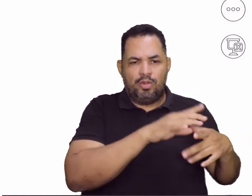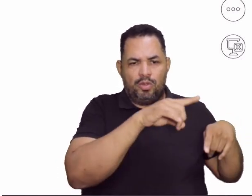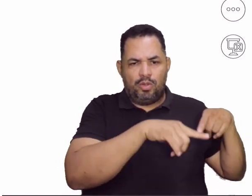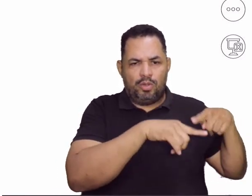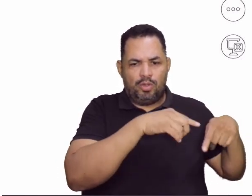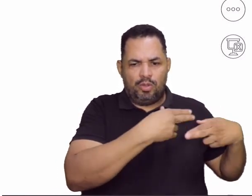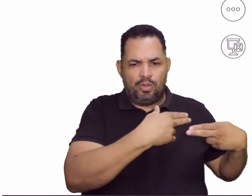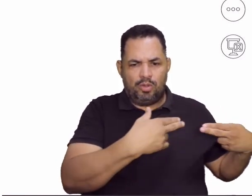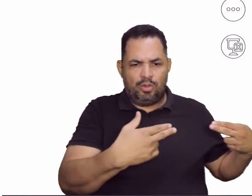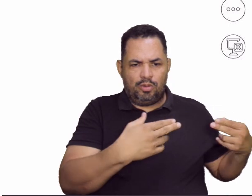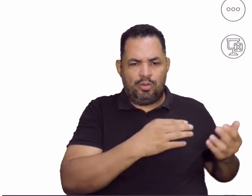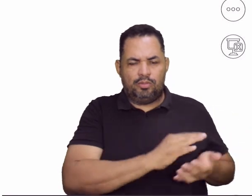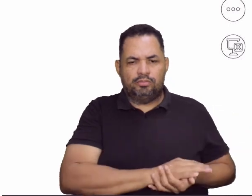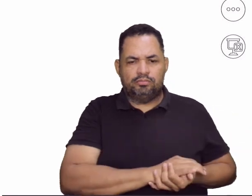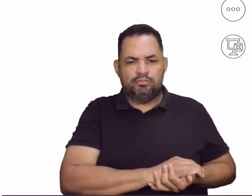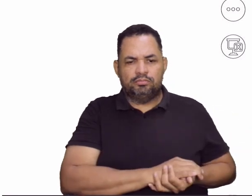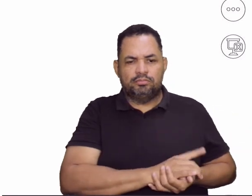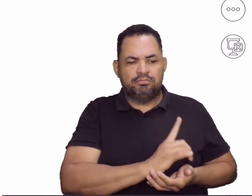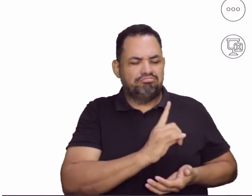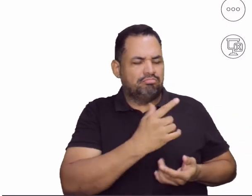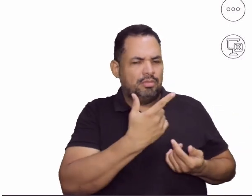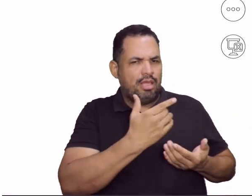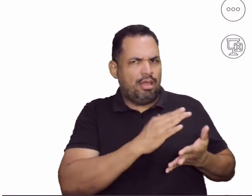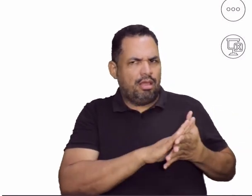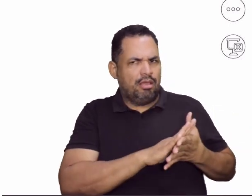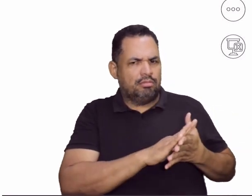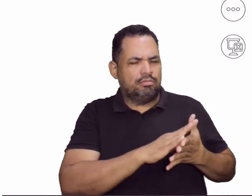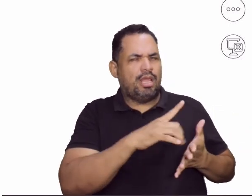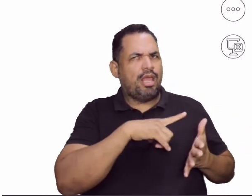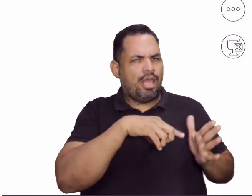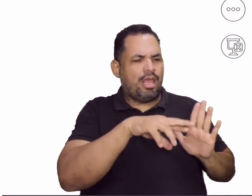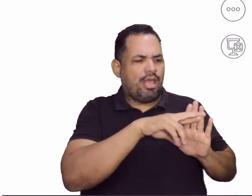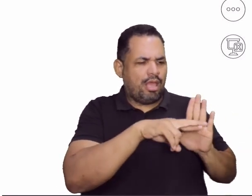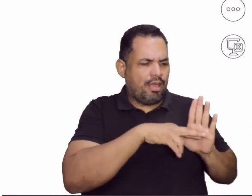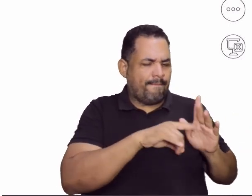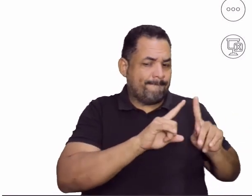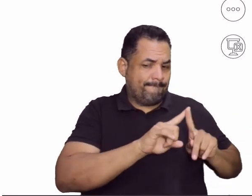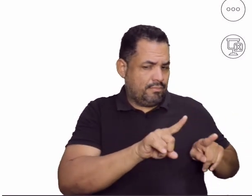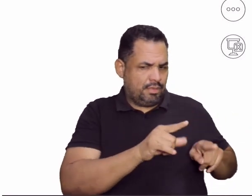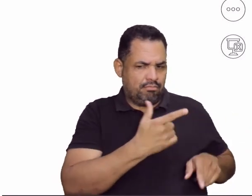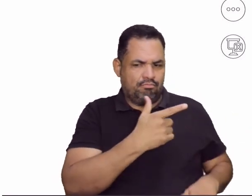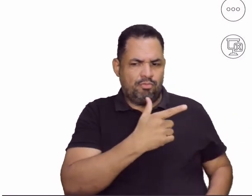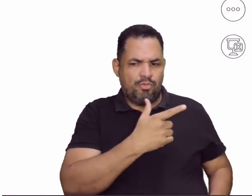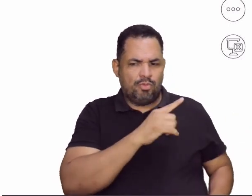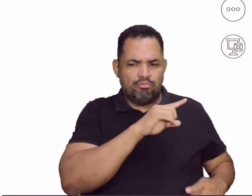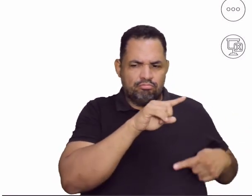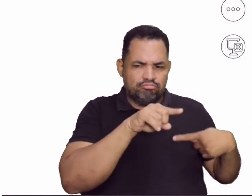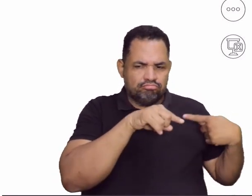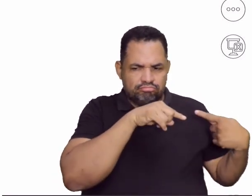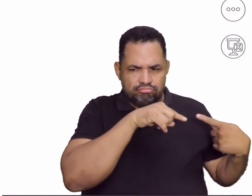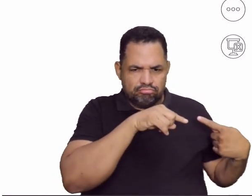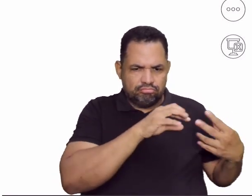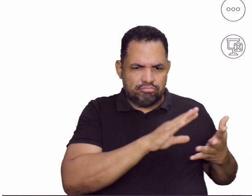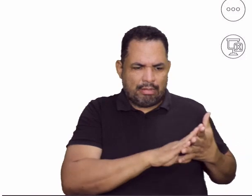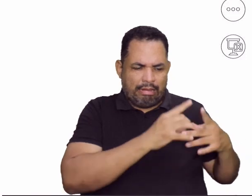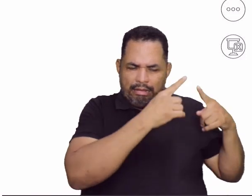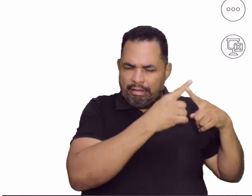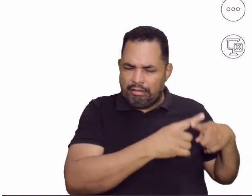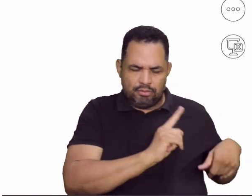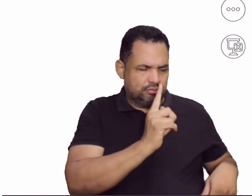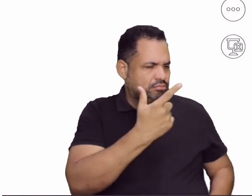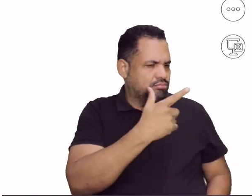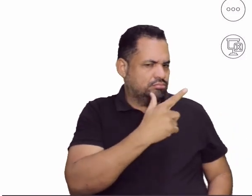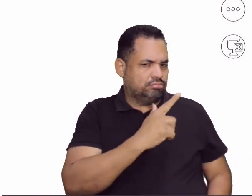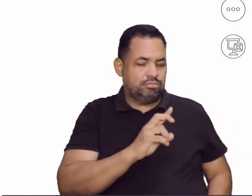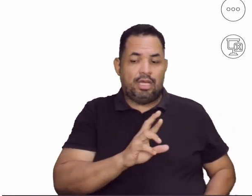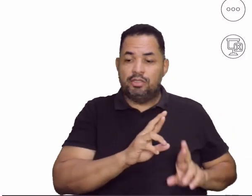tanto, tanto, tanto à questão das regras. Existem regras, tá? Mas não tem aquele cunho competitivo,